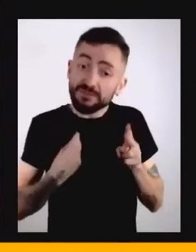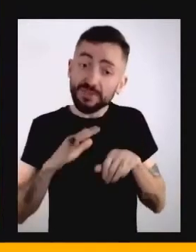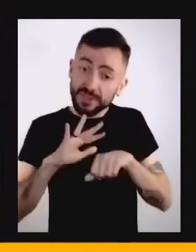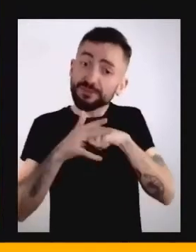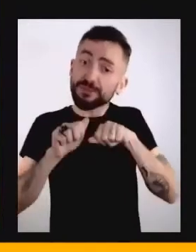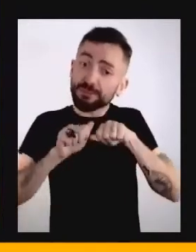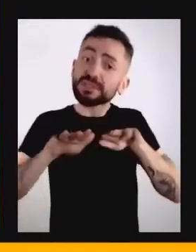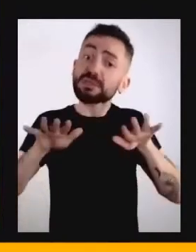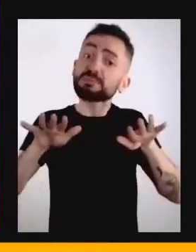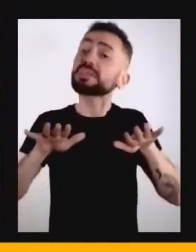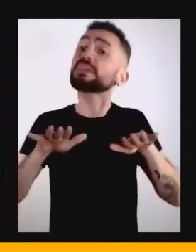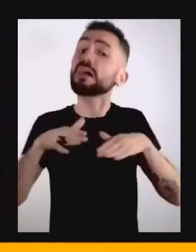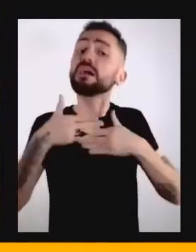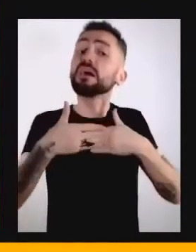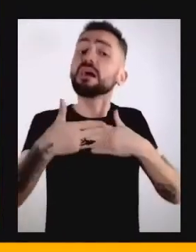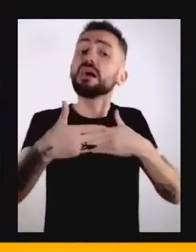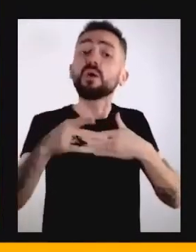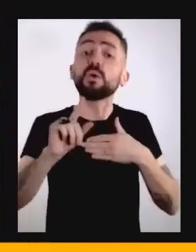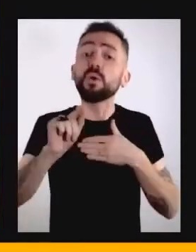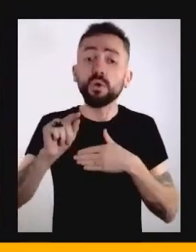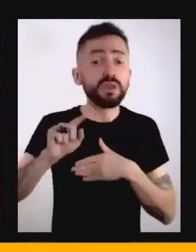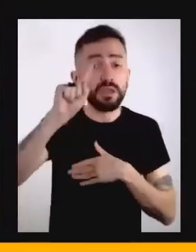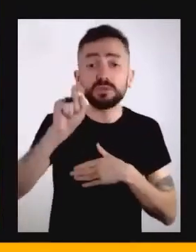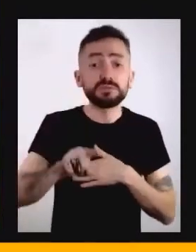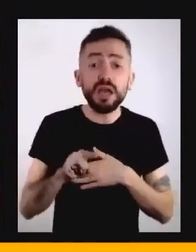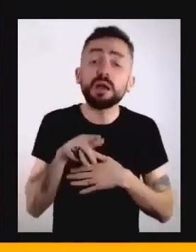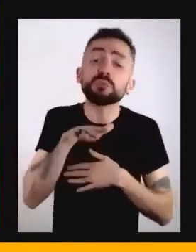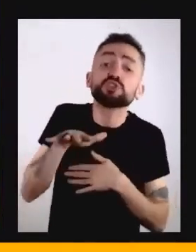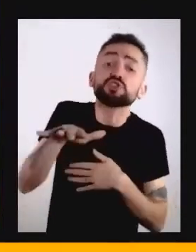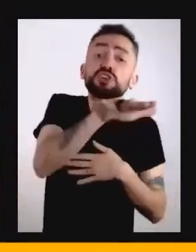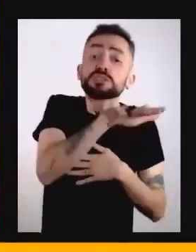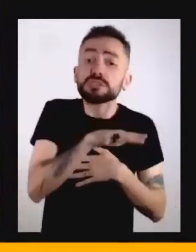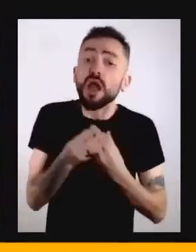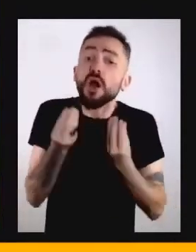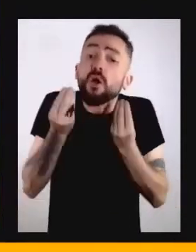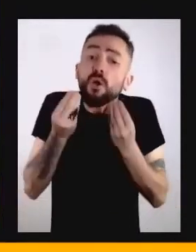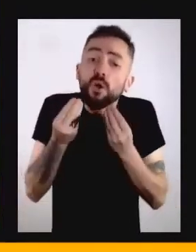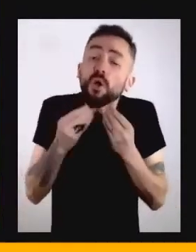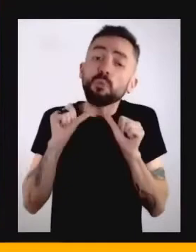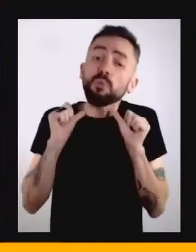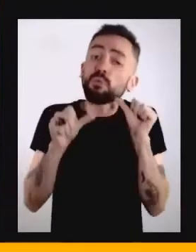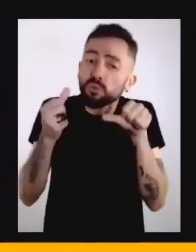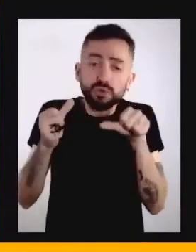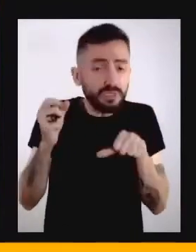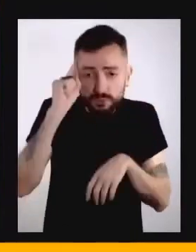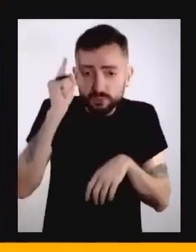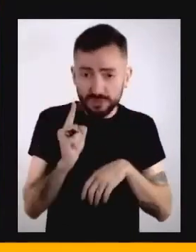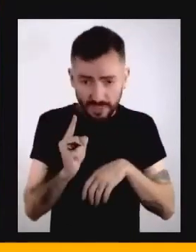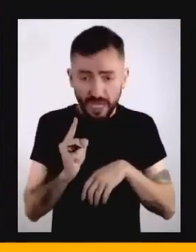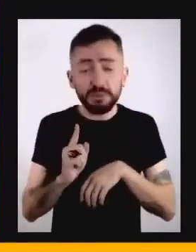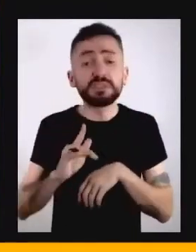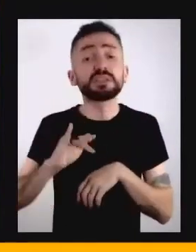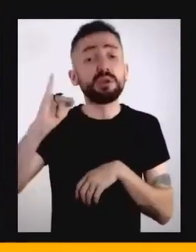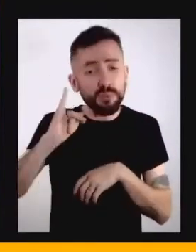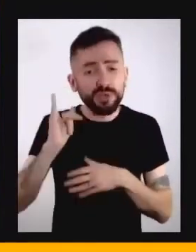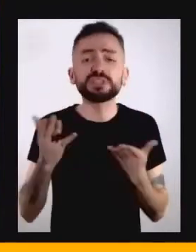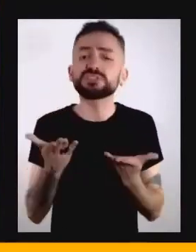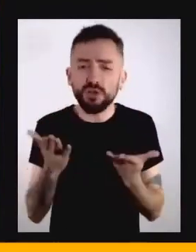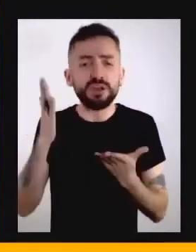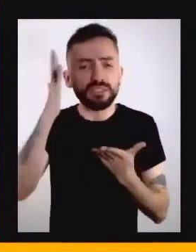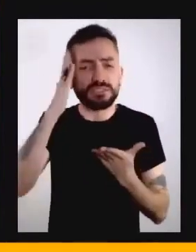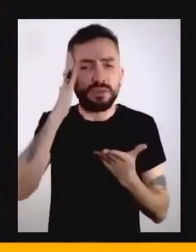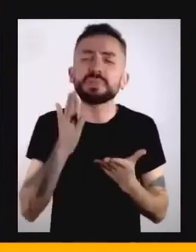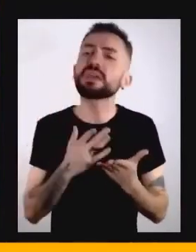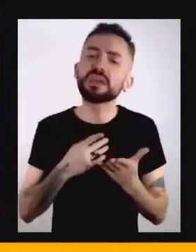que próximos passos a gente vai viver enquanto sociedade, é muito importante a gente começar a questionar que chão é esse onde a gente está discutindo mercado,